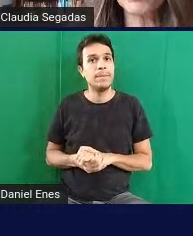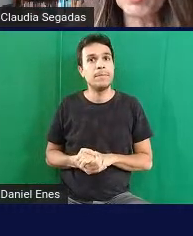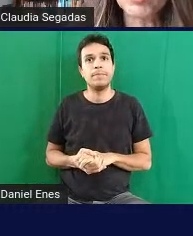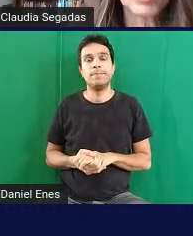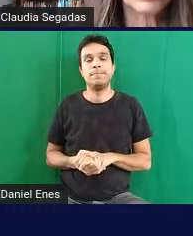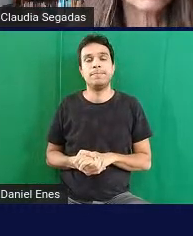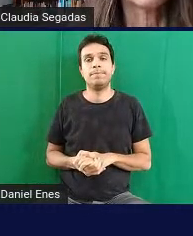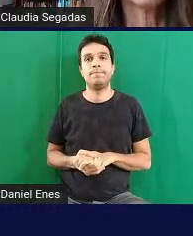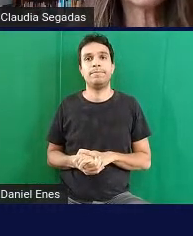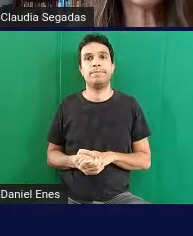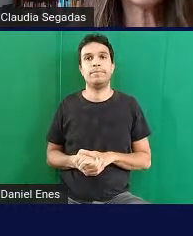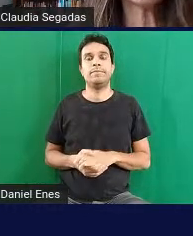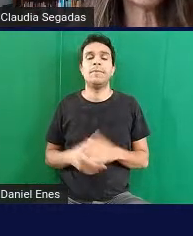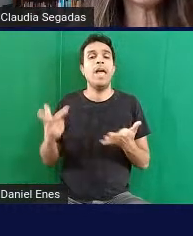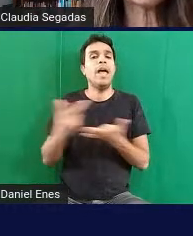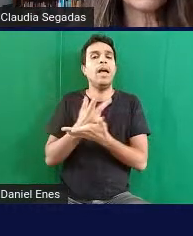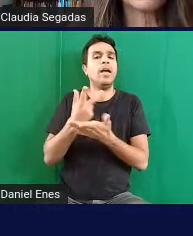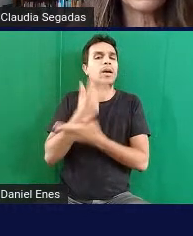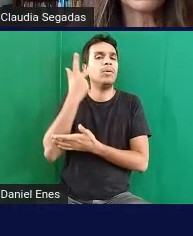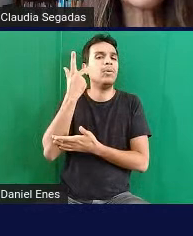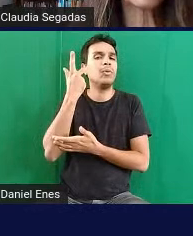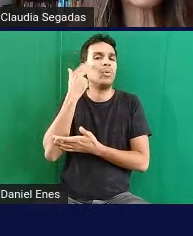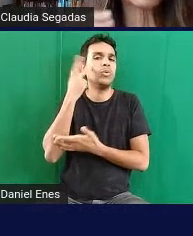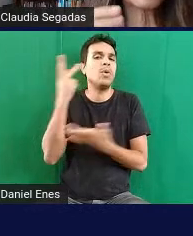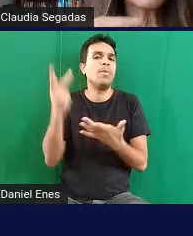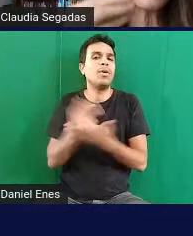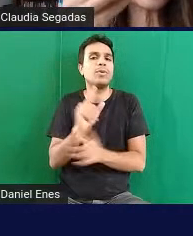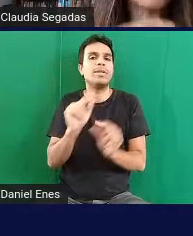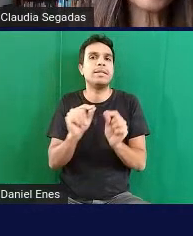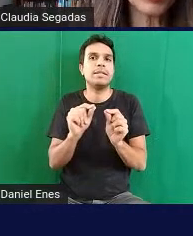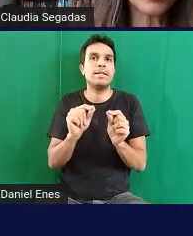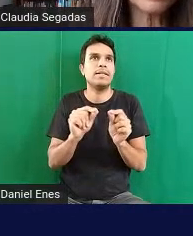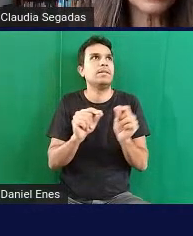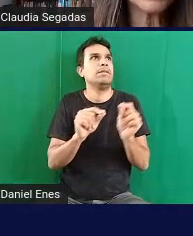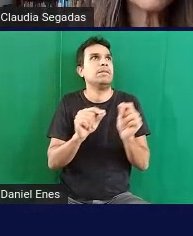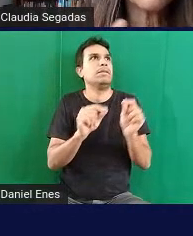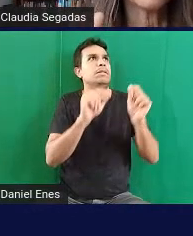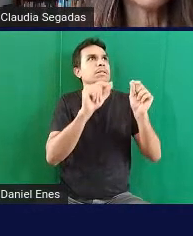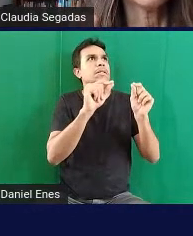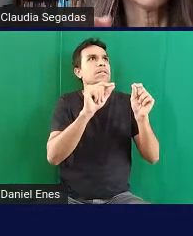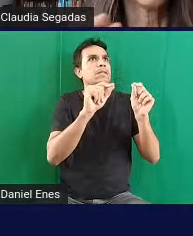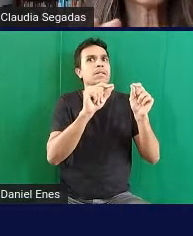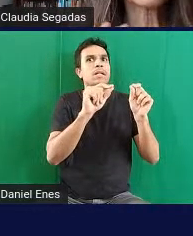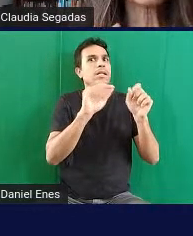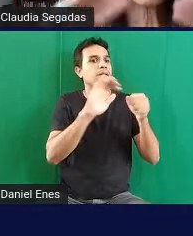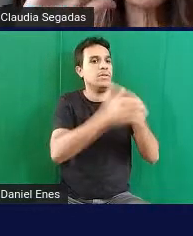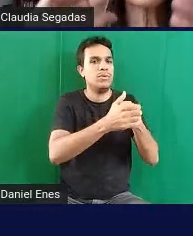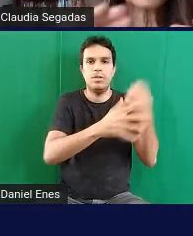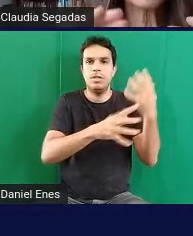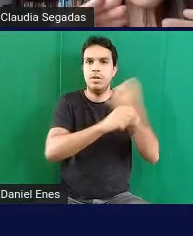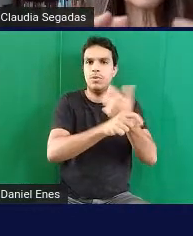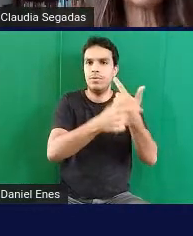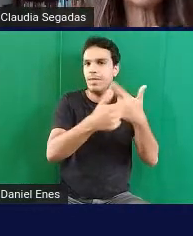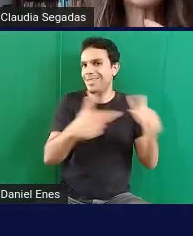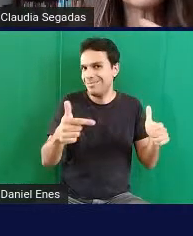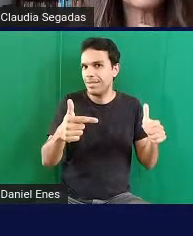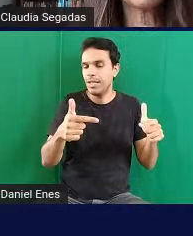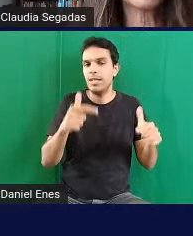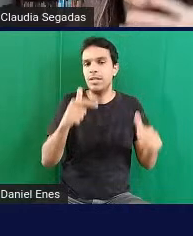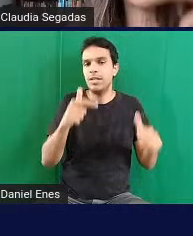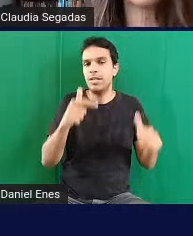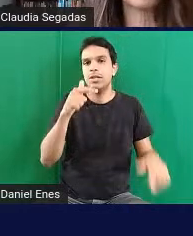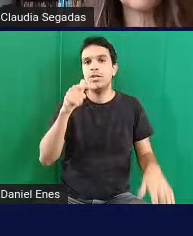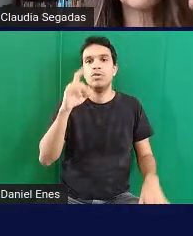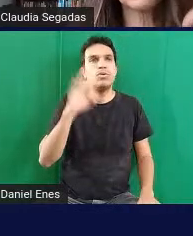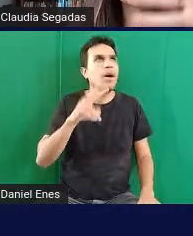erros comuns não contar as caixinhas escondidas contar somente as que estavam